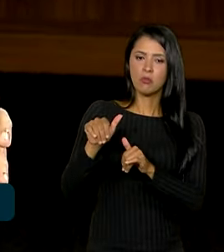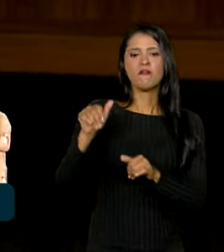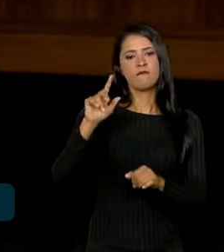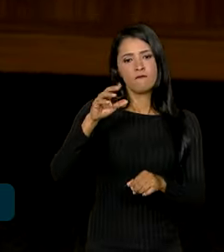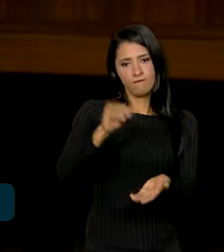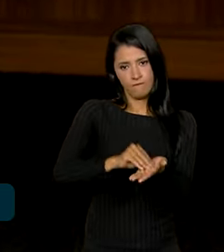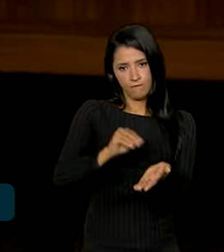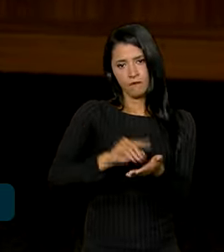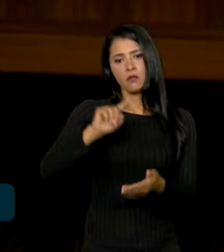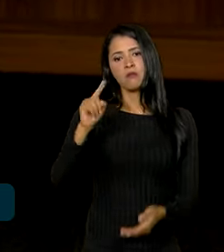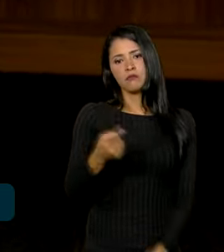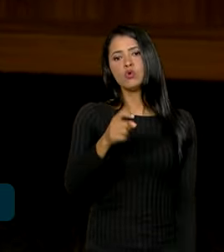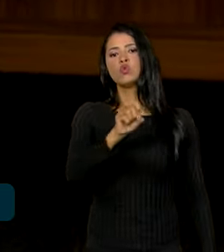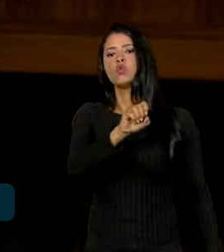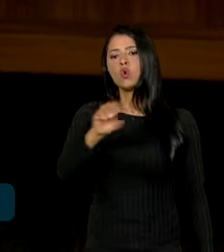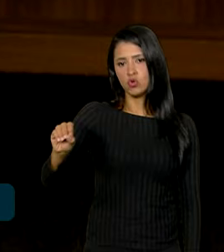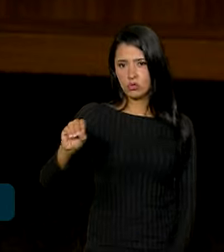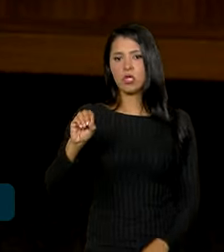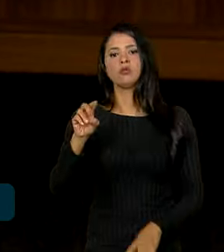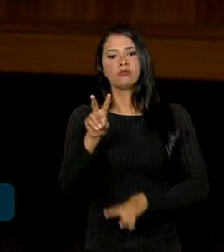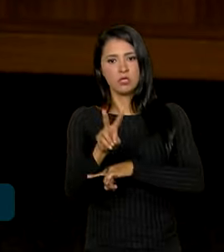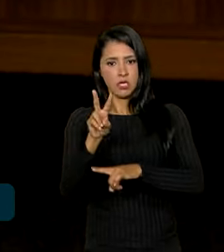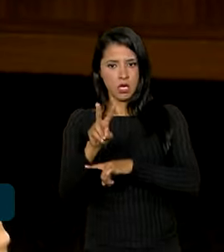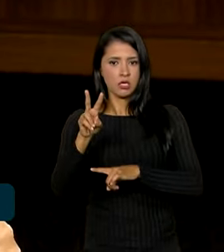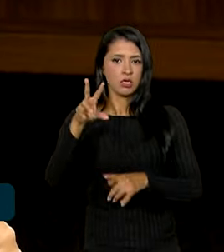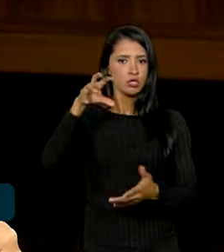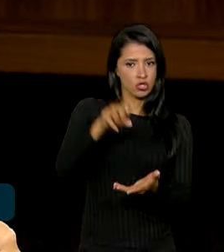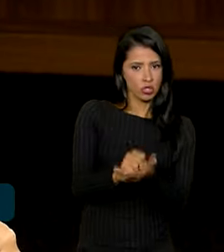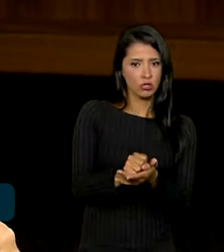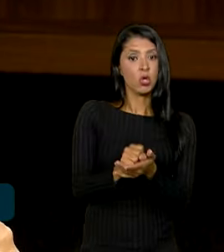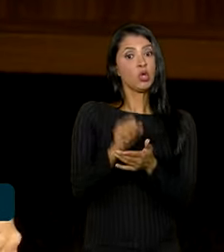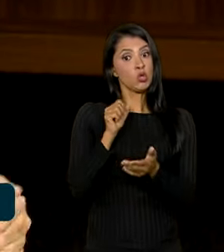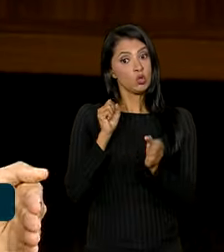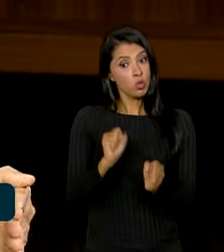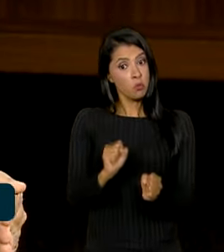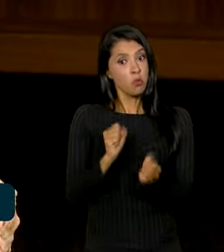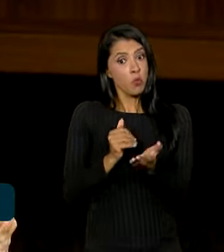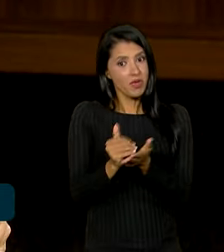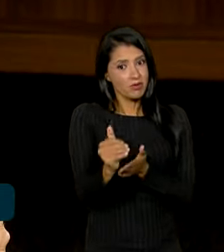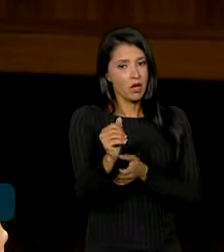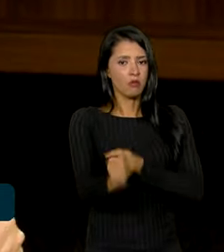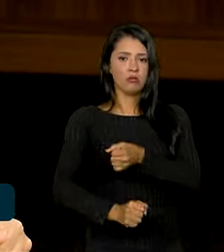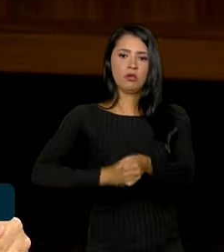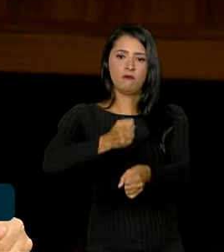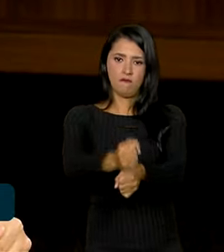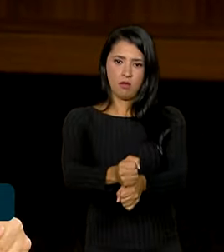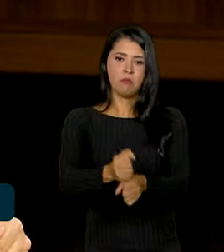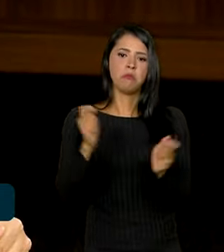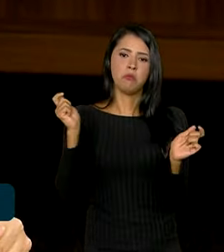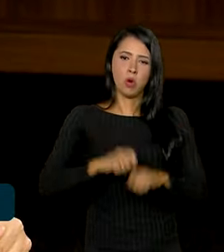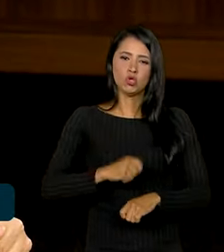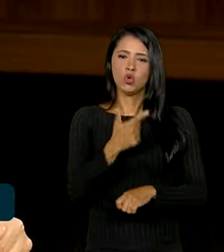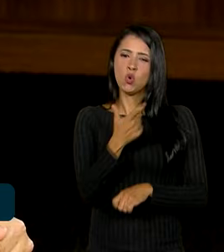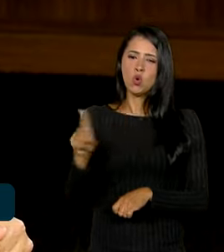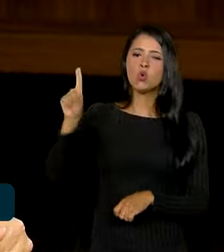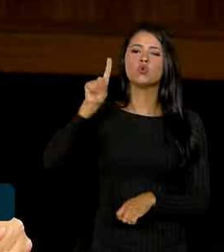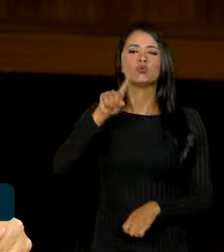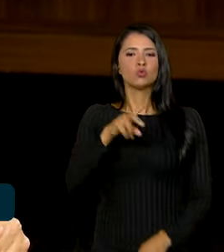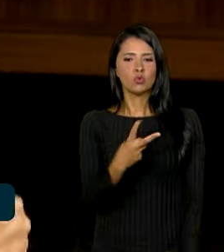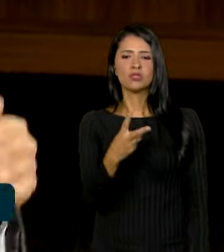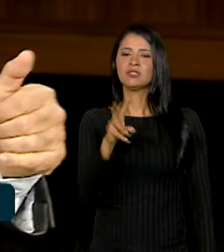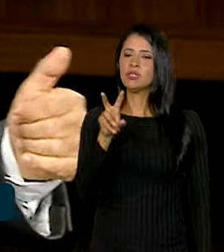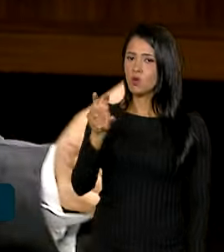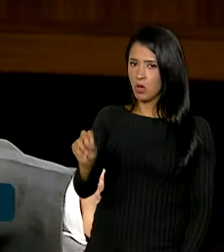nesse Cadastro Reserva. Eu só posso começar a mexer nisso a partir do ano que vem. Porque os últimos 250, que dependia apenas de um